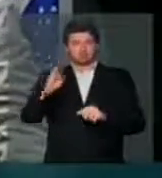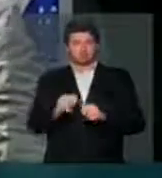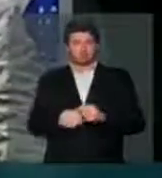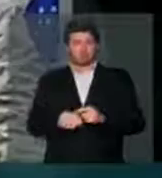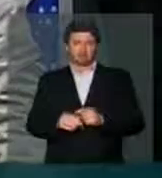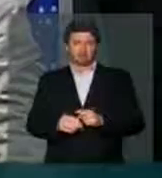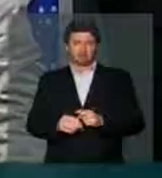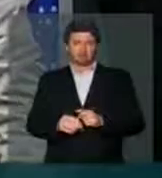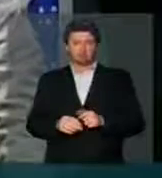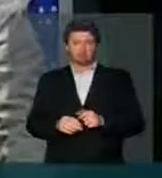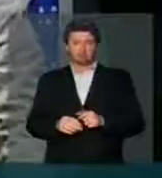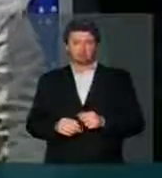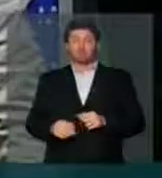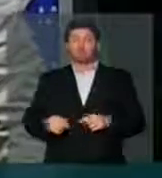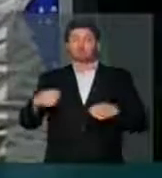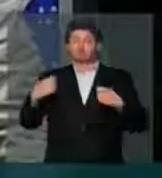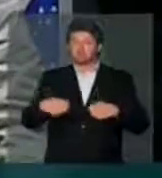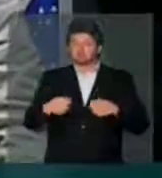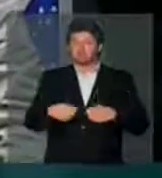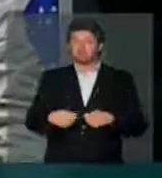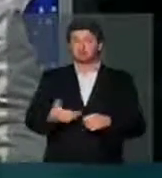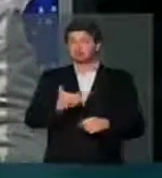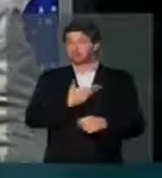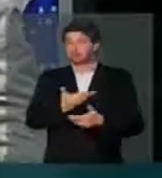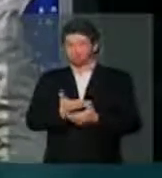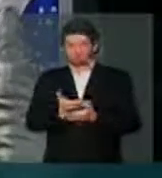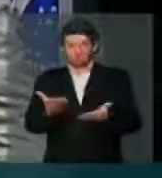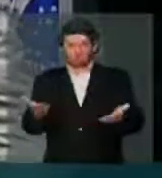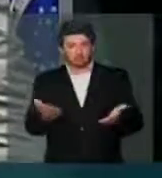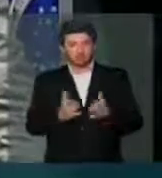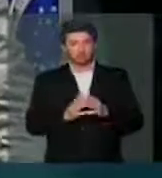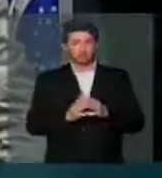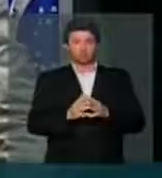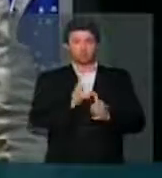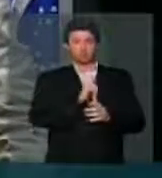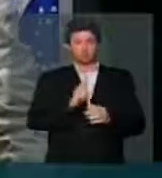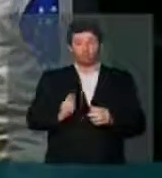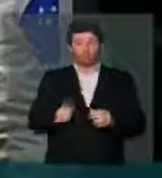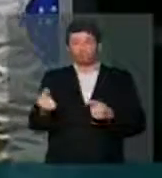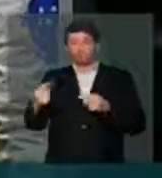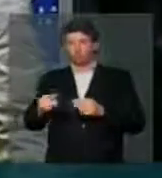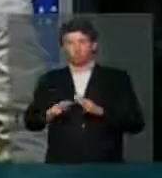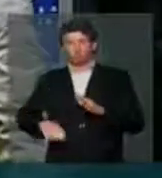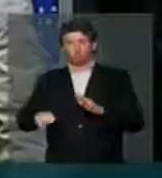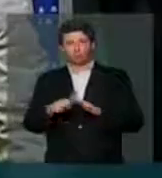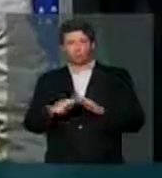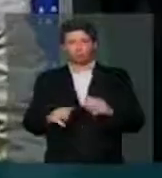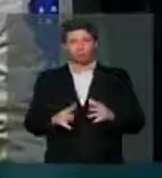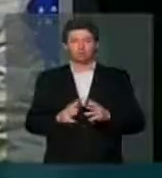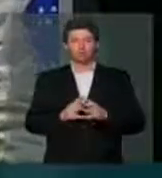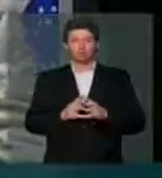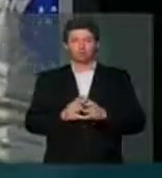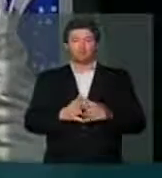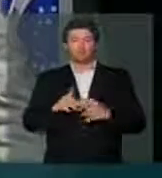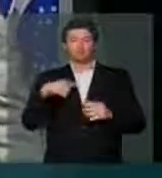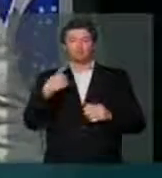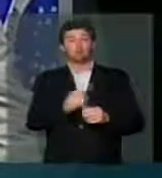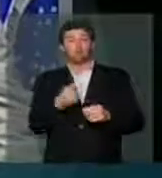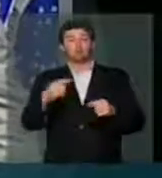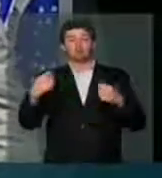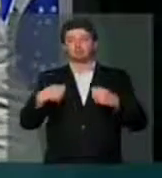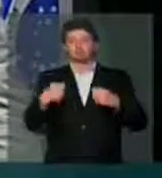preciso meus caros amigos do governo e da oposição que nós